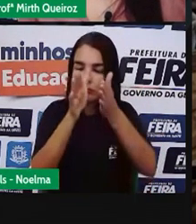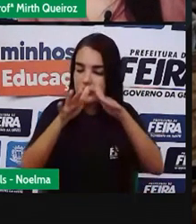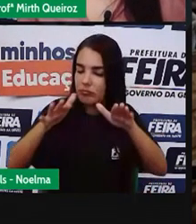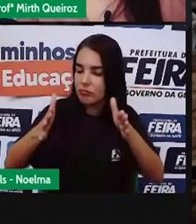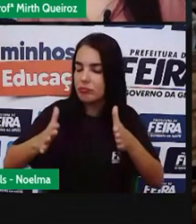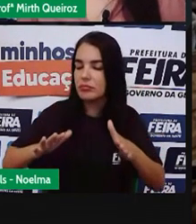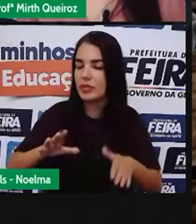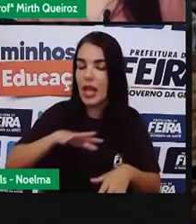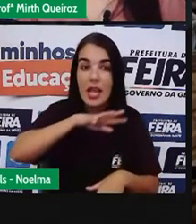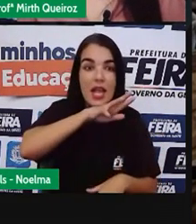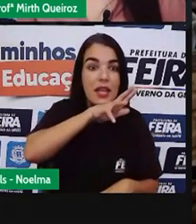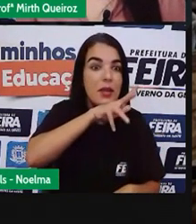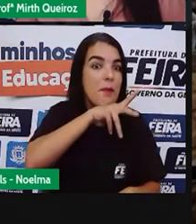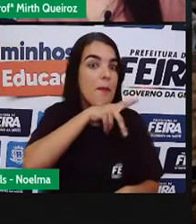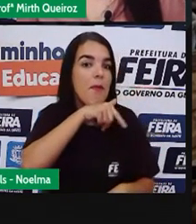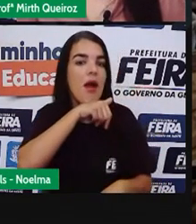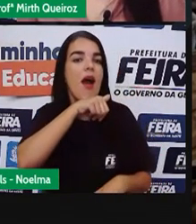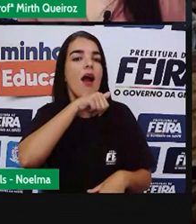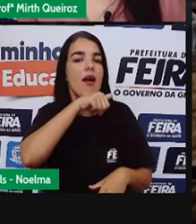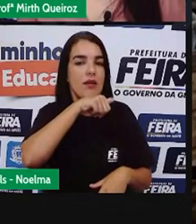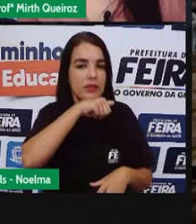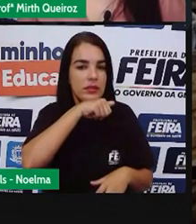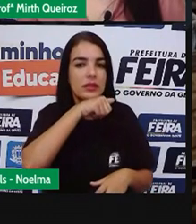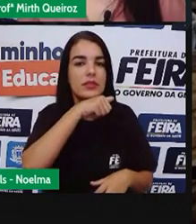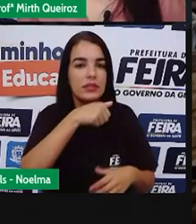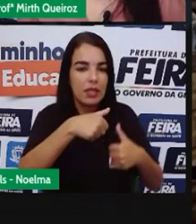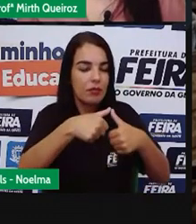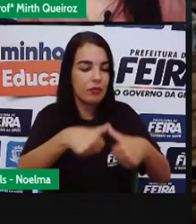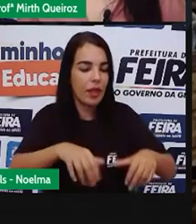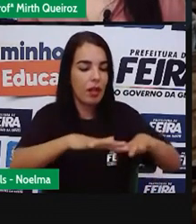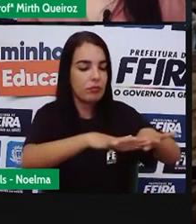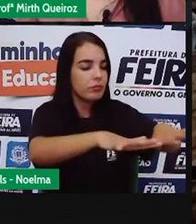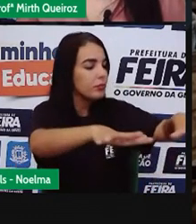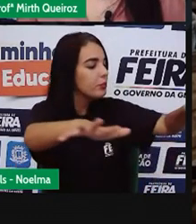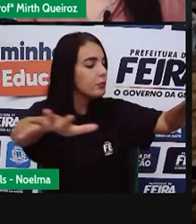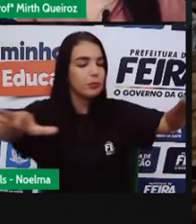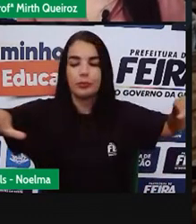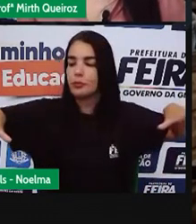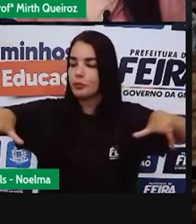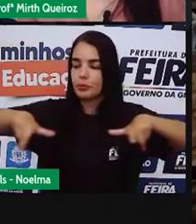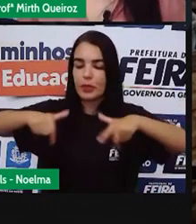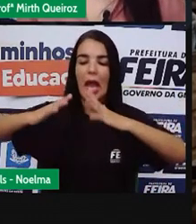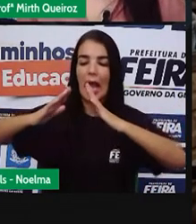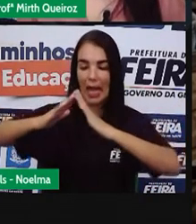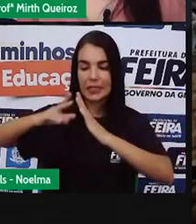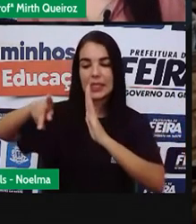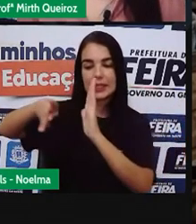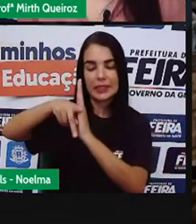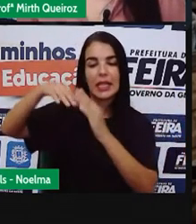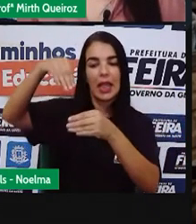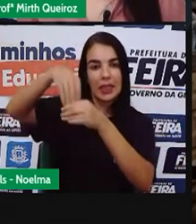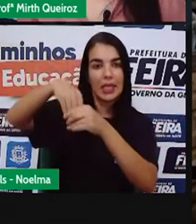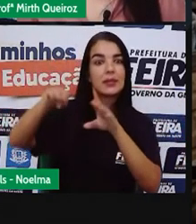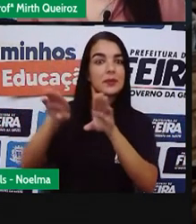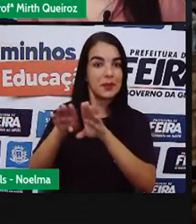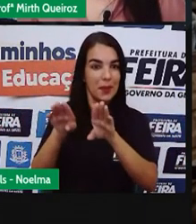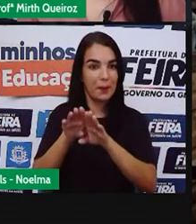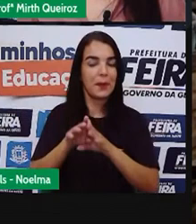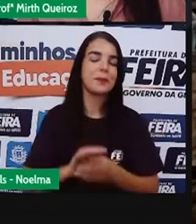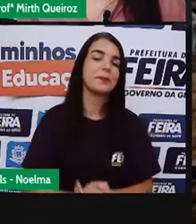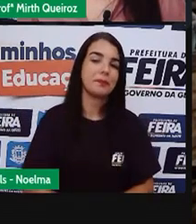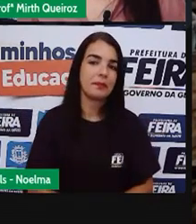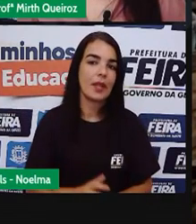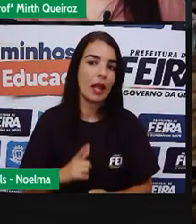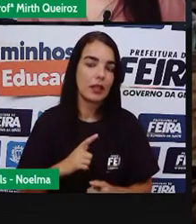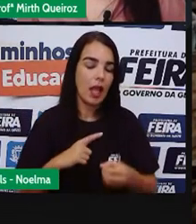De animais Para colocar ali Espalhados No seu quintal E dentro Da própria casa Também Tem outras esculturas